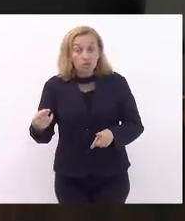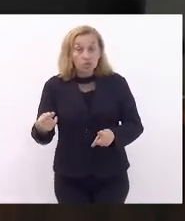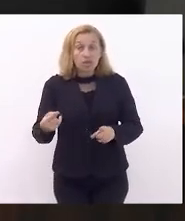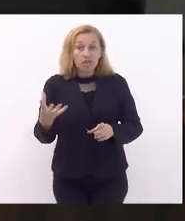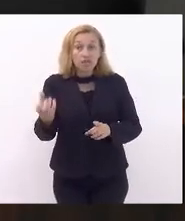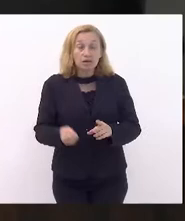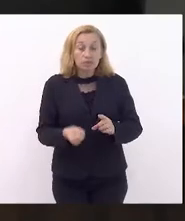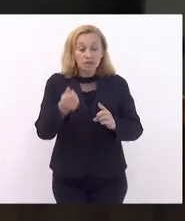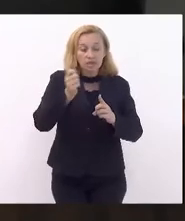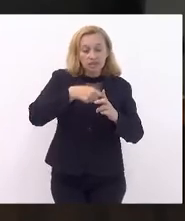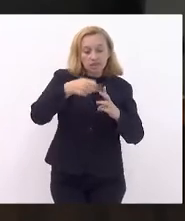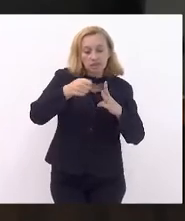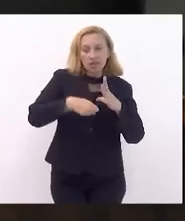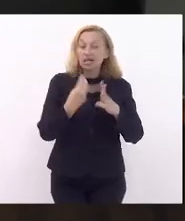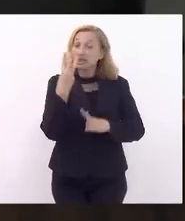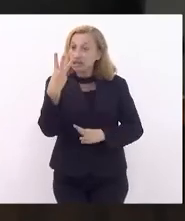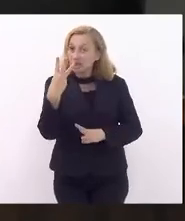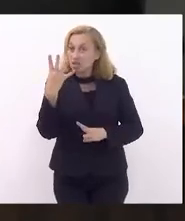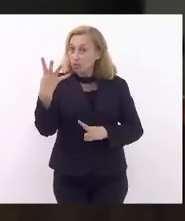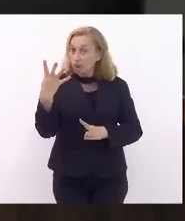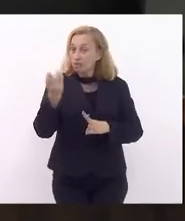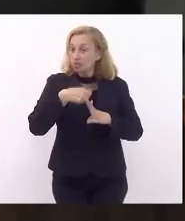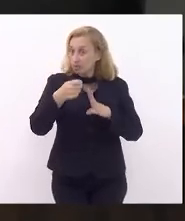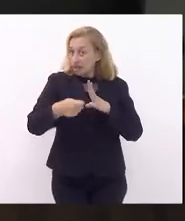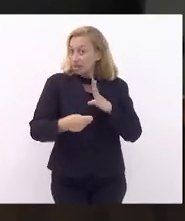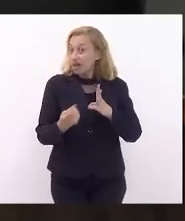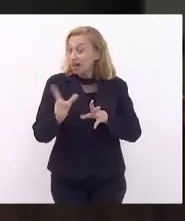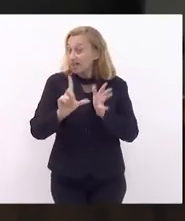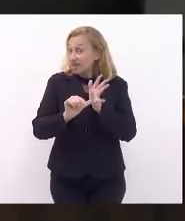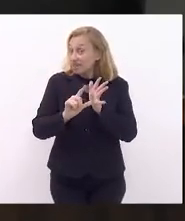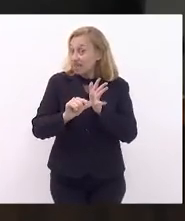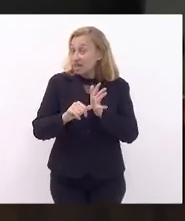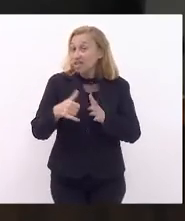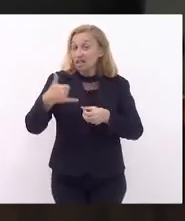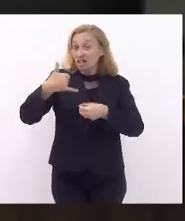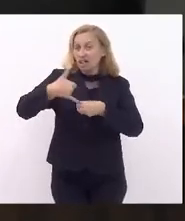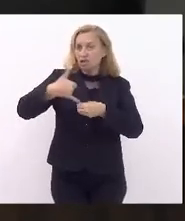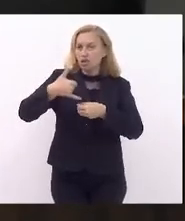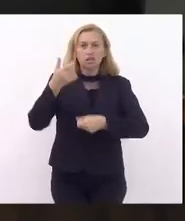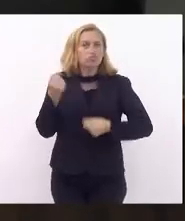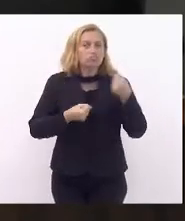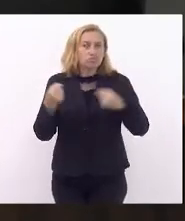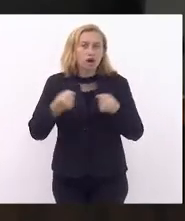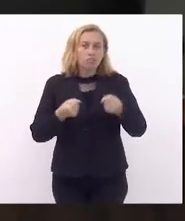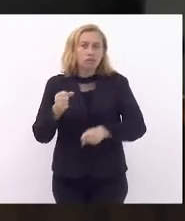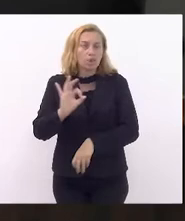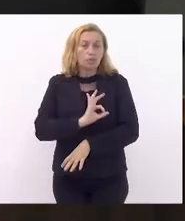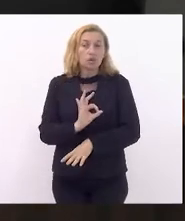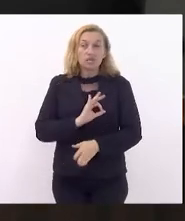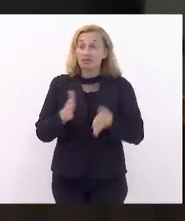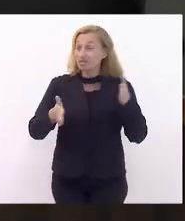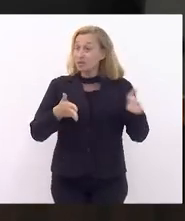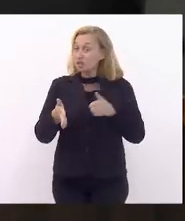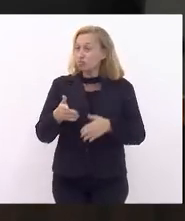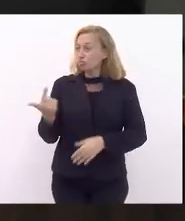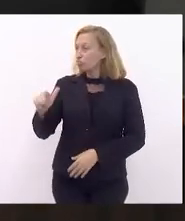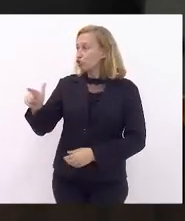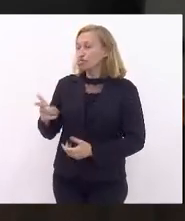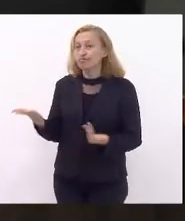atraso. Não tinha, deputado da Célia, recurso para botar gasolina nos carros da polícia nesse período. Quando